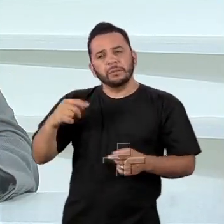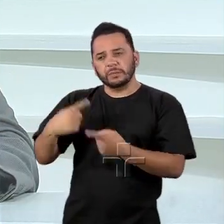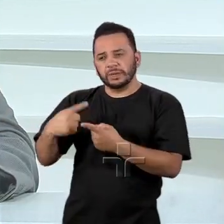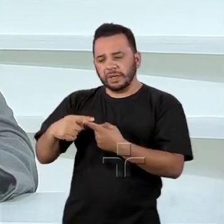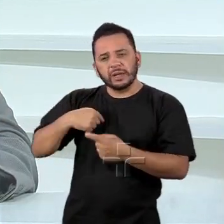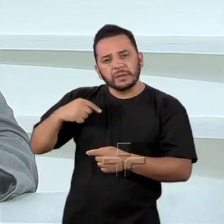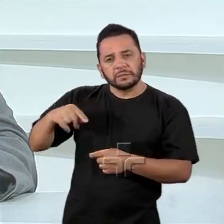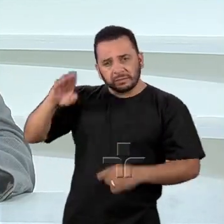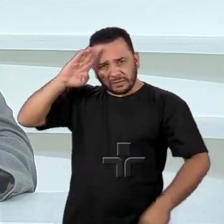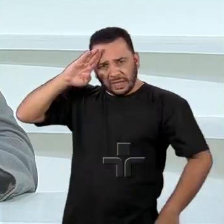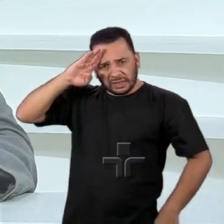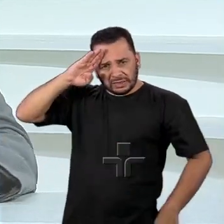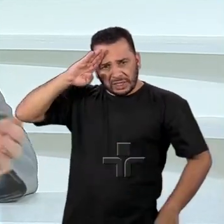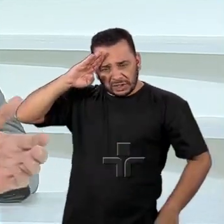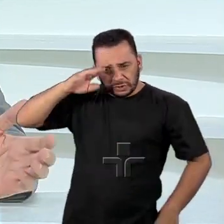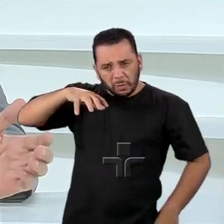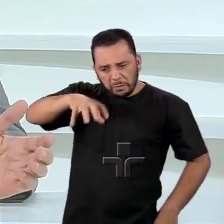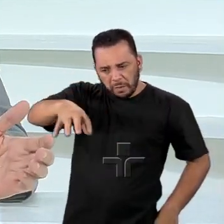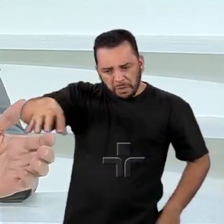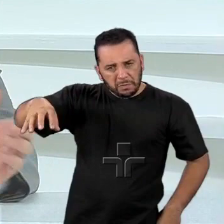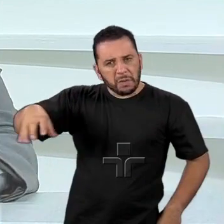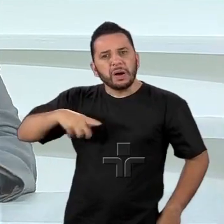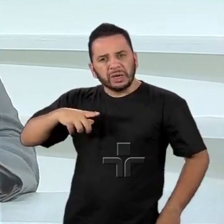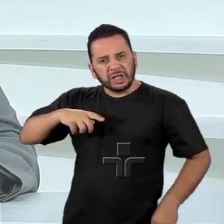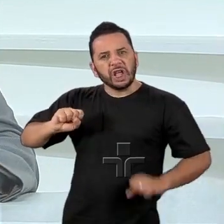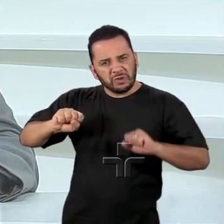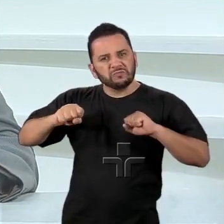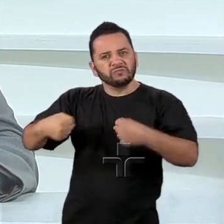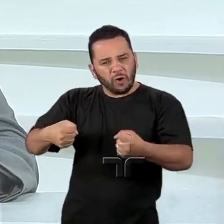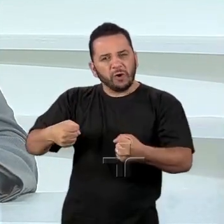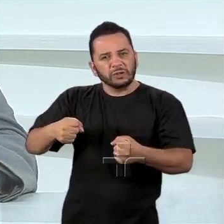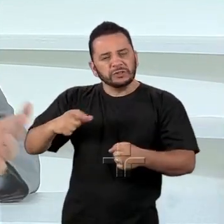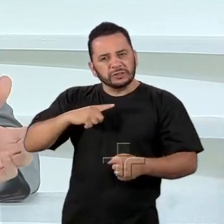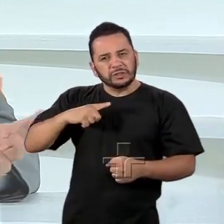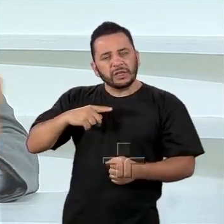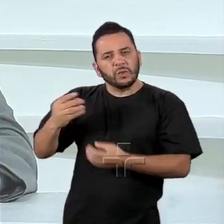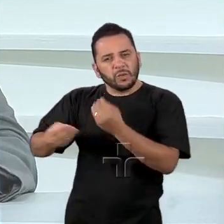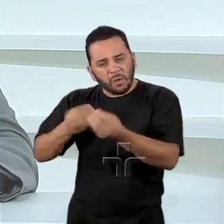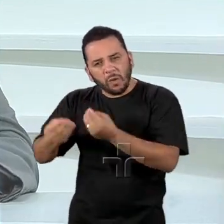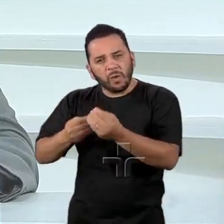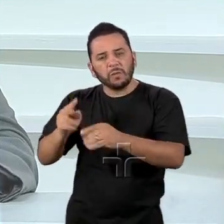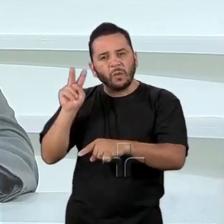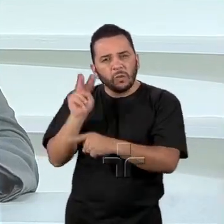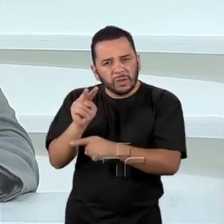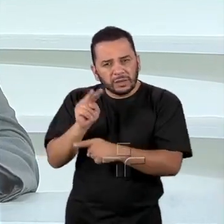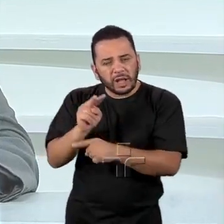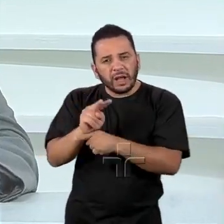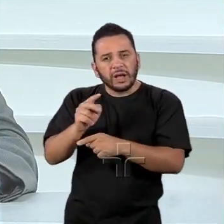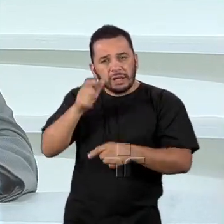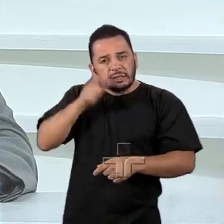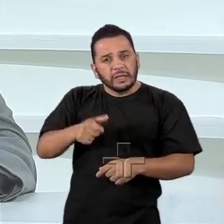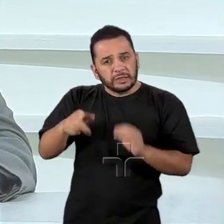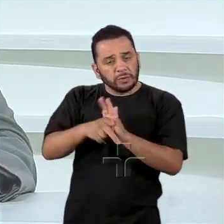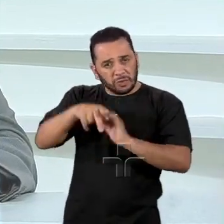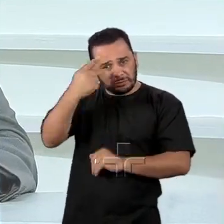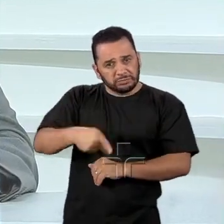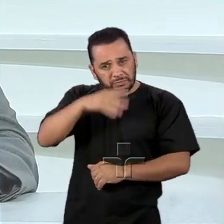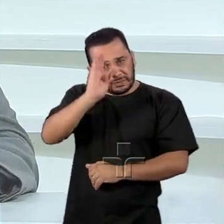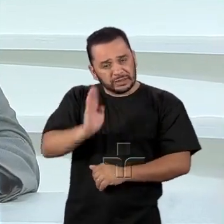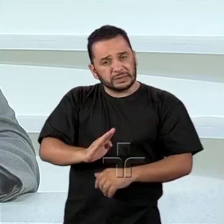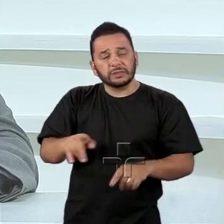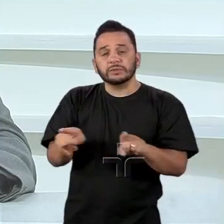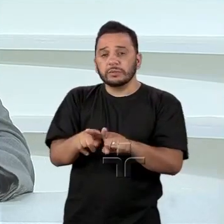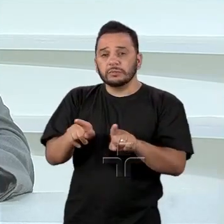têm se capacitado muito nessa linha, na linha da preservação dos interesses nacionais, da condução das questões de